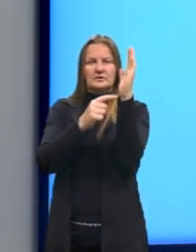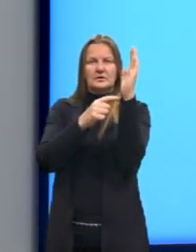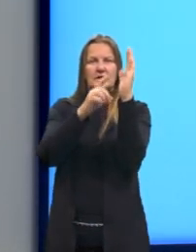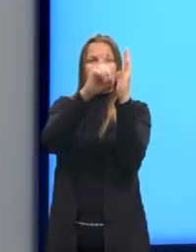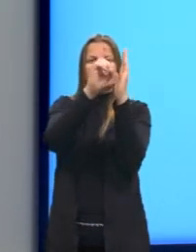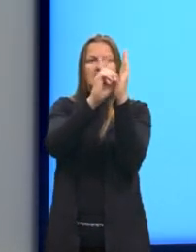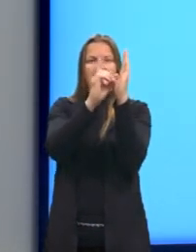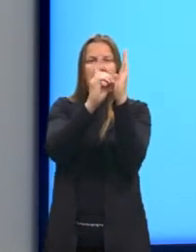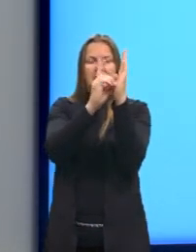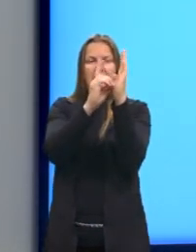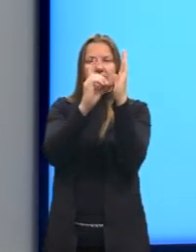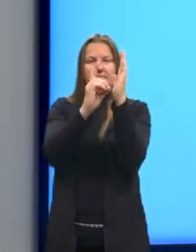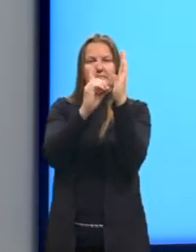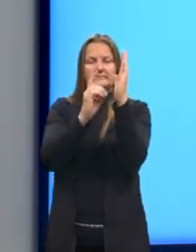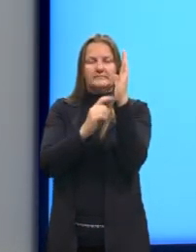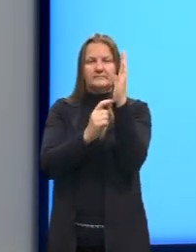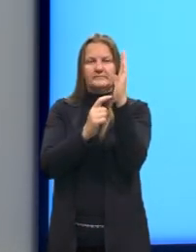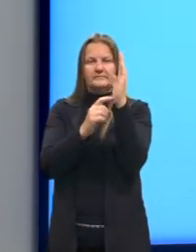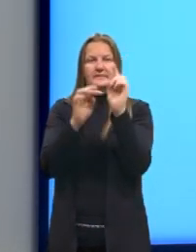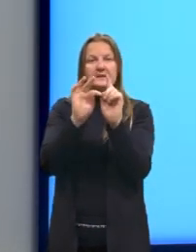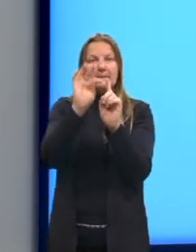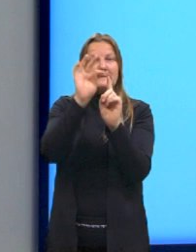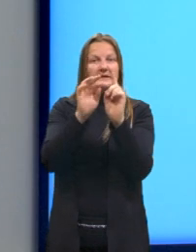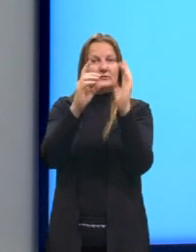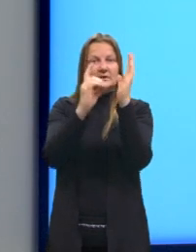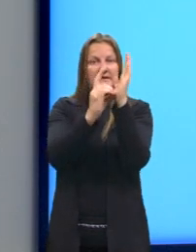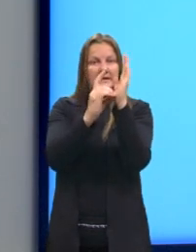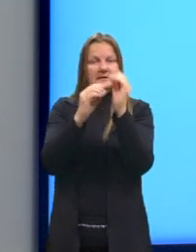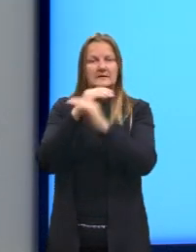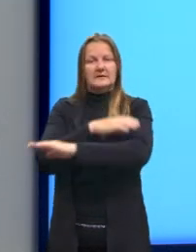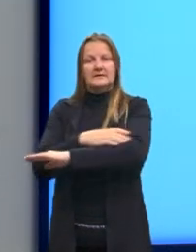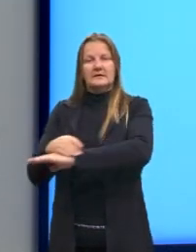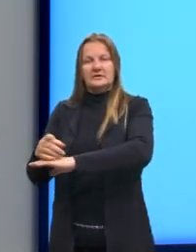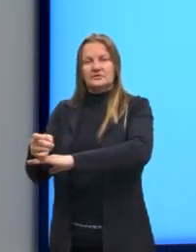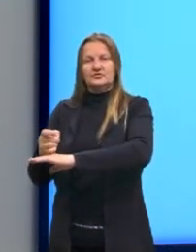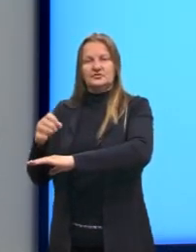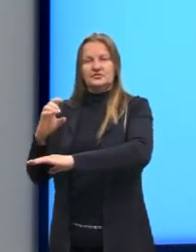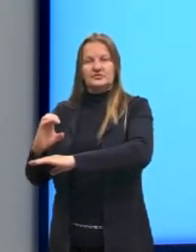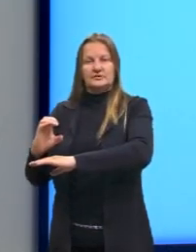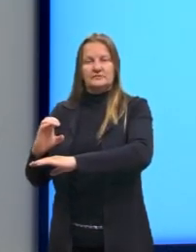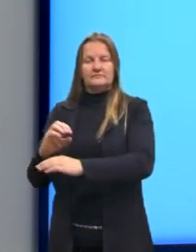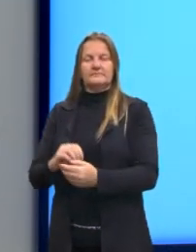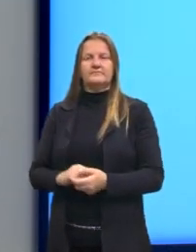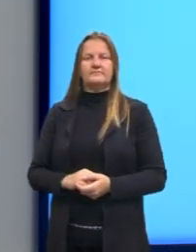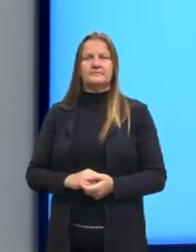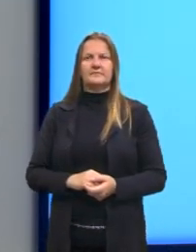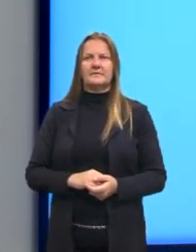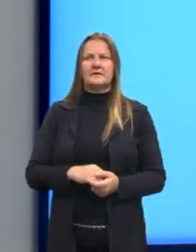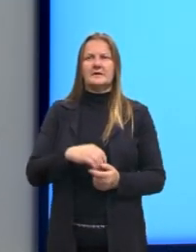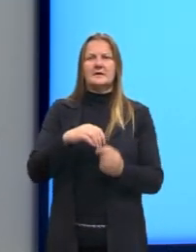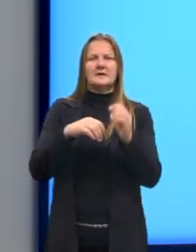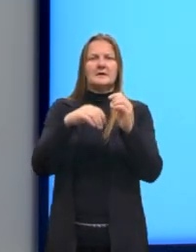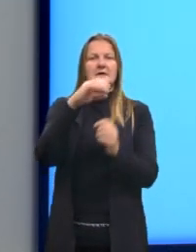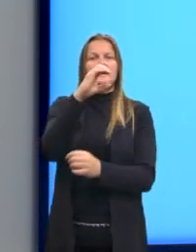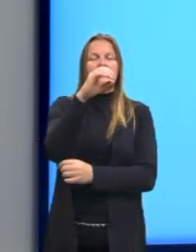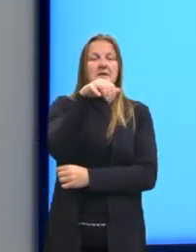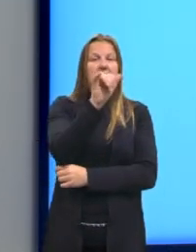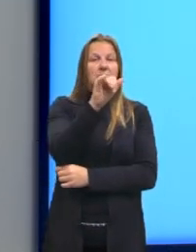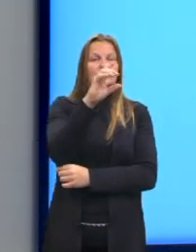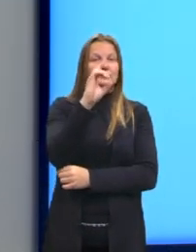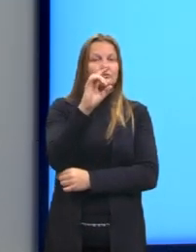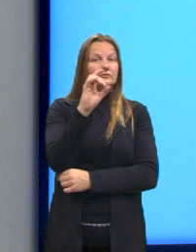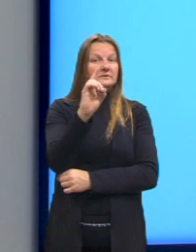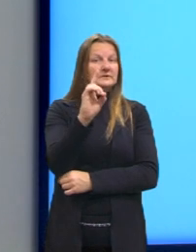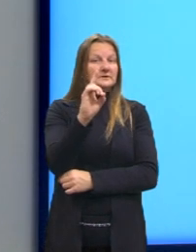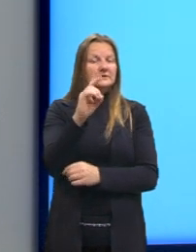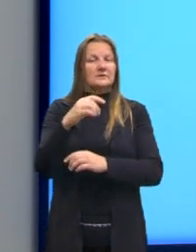que seria ali, Delayo. Então, nós vamos substituir, então. Onde tem o Y, eu já vou colocar o D, e onde